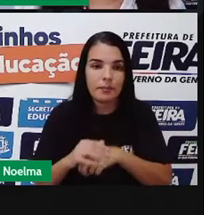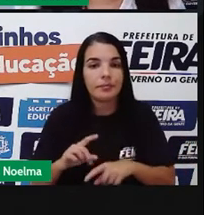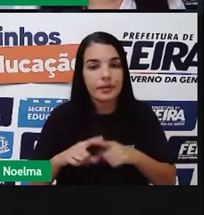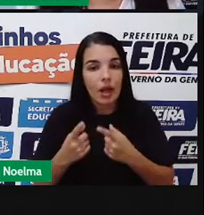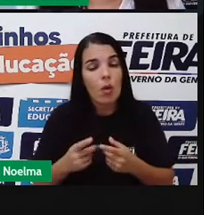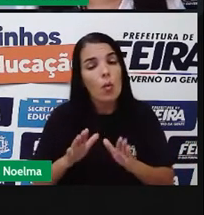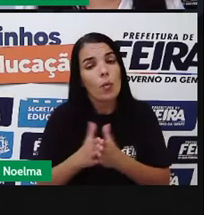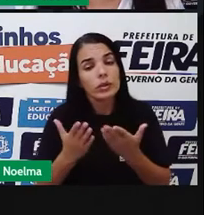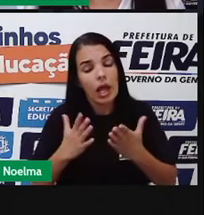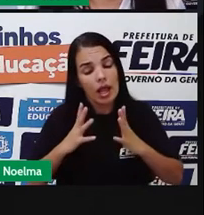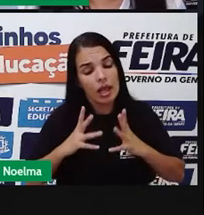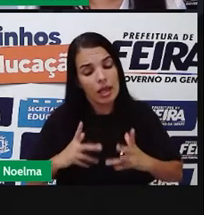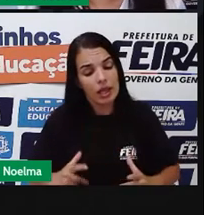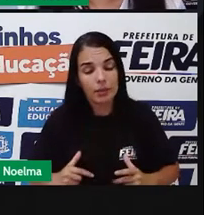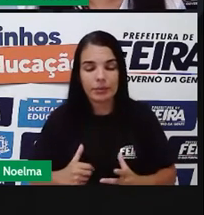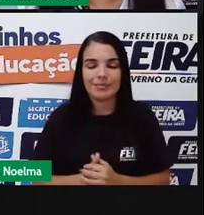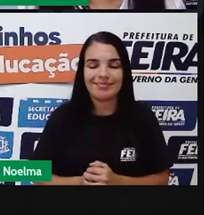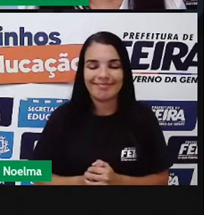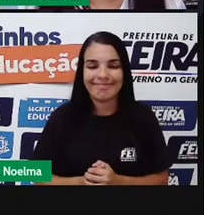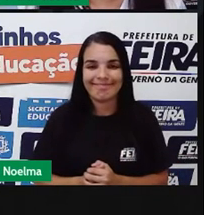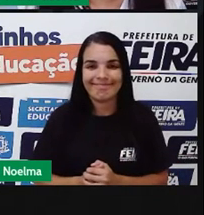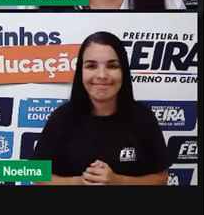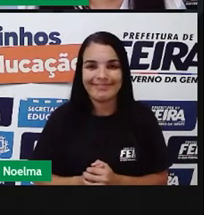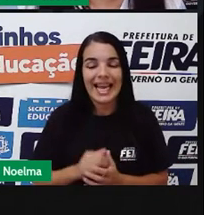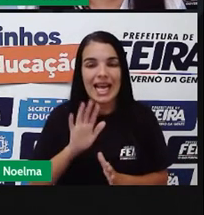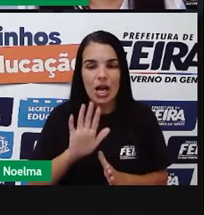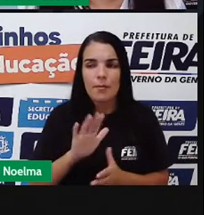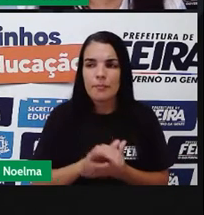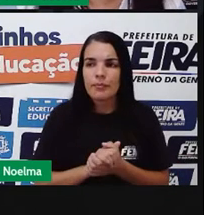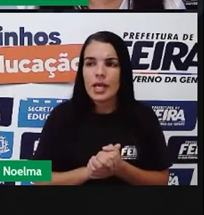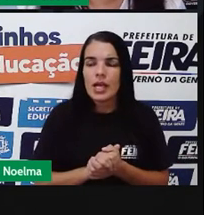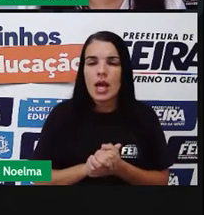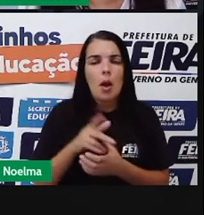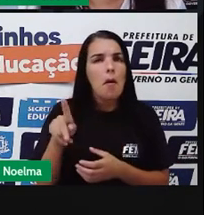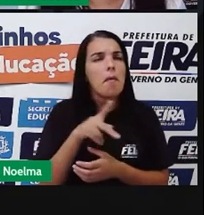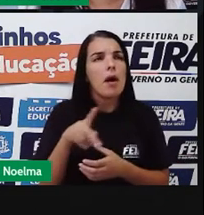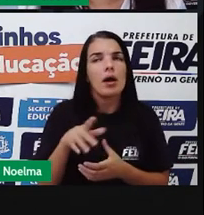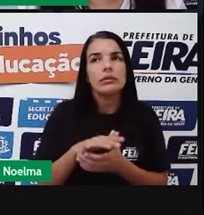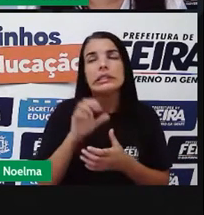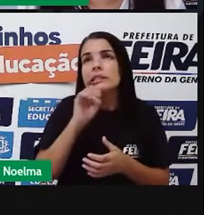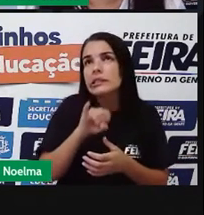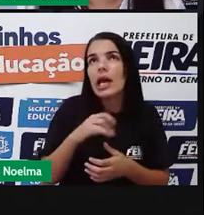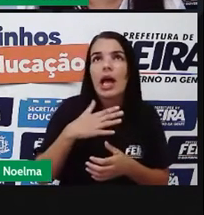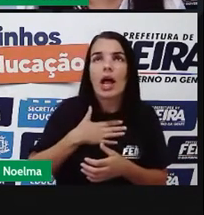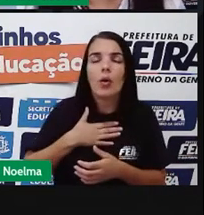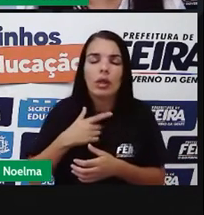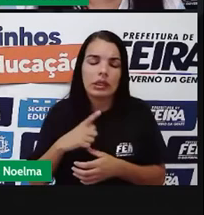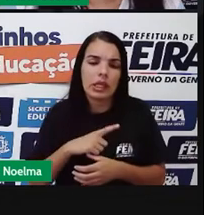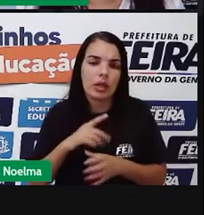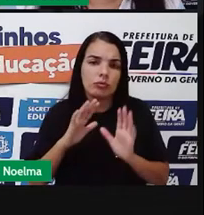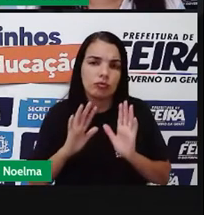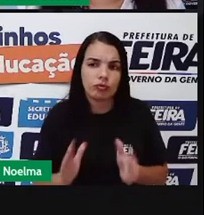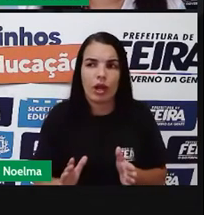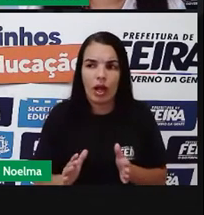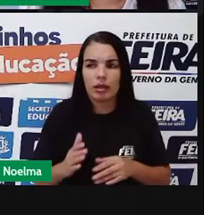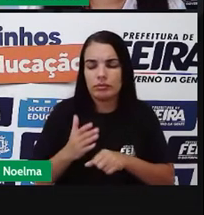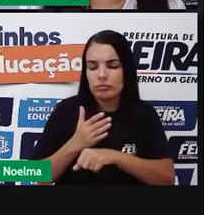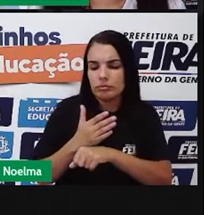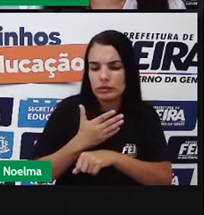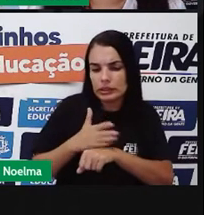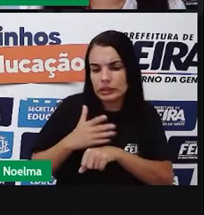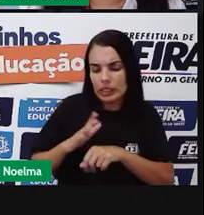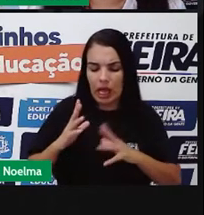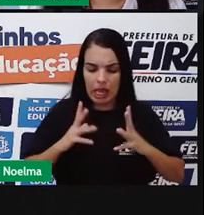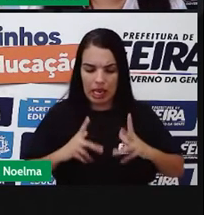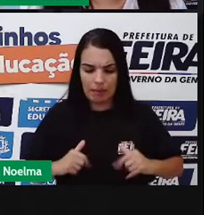Só que, prós, que nós temos uma rede de tratamento de água. Essa água que vem para os